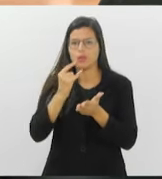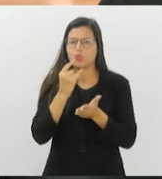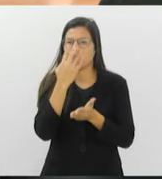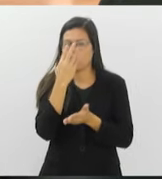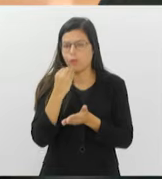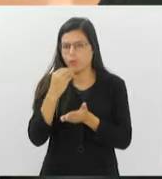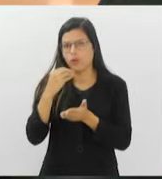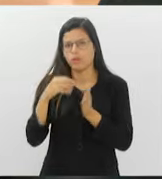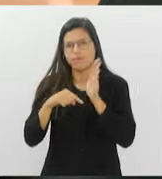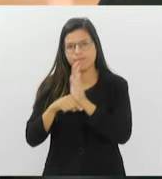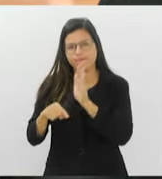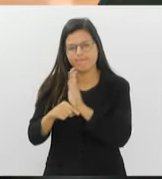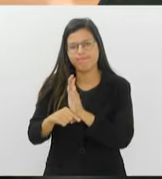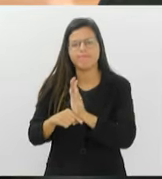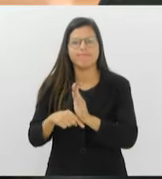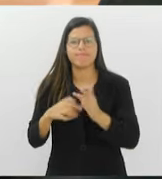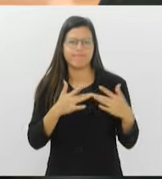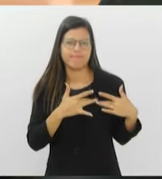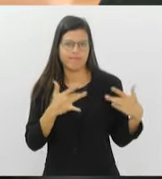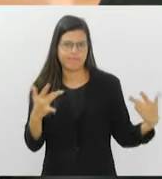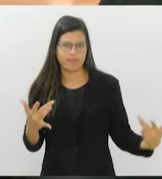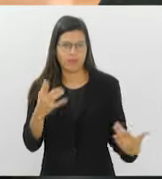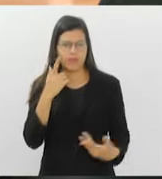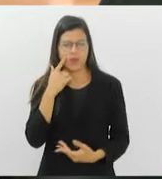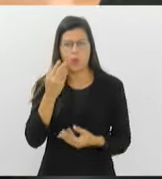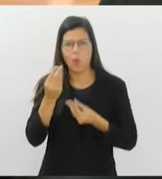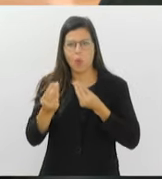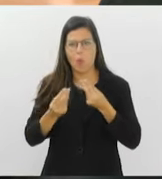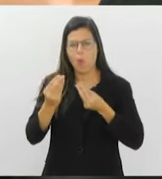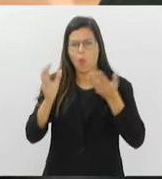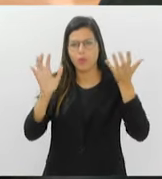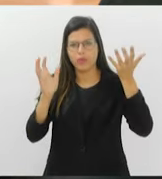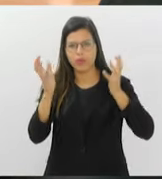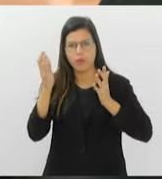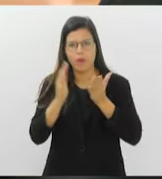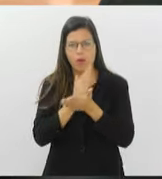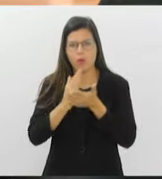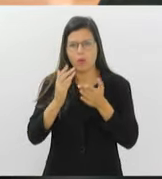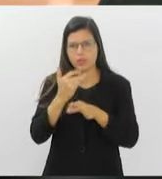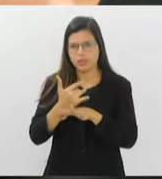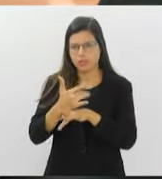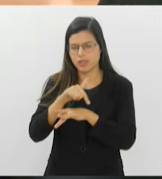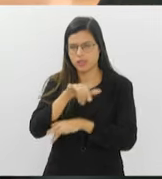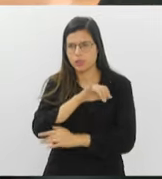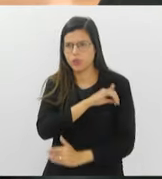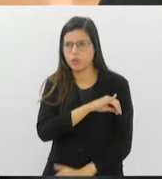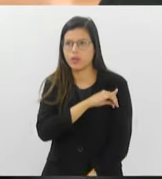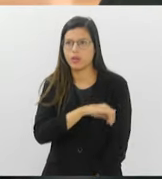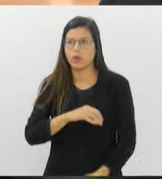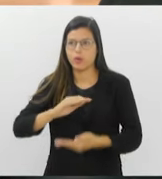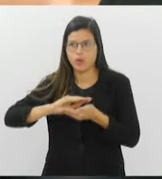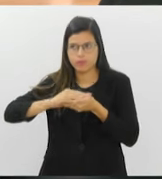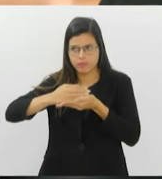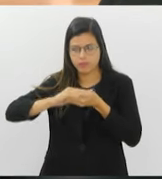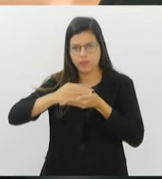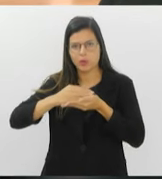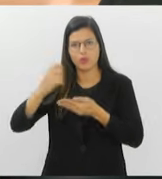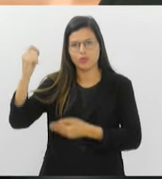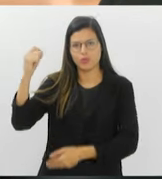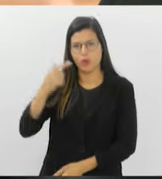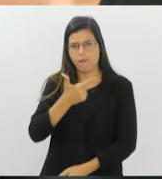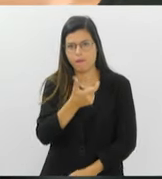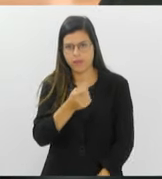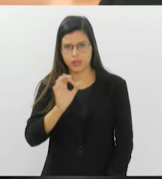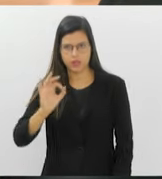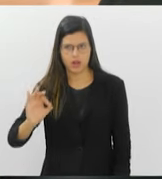solidariedade. E agora vamos ver como está o tempo em algumas cidades aqui do estado do Rio. Rio das Ostras com sol 20 graus